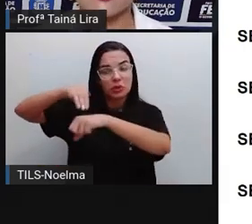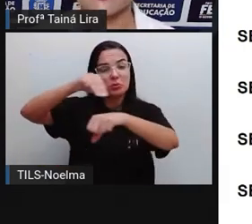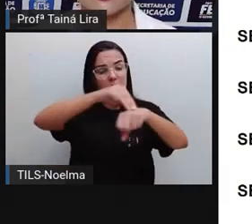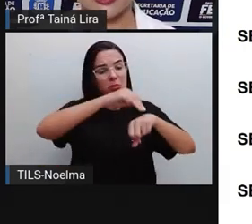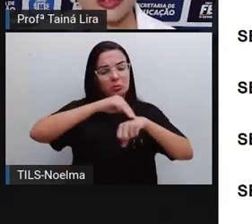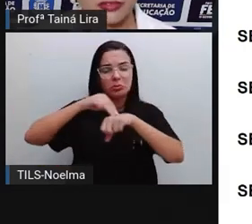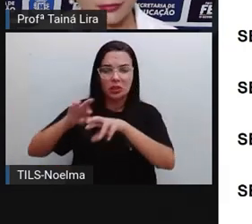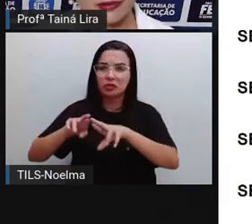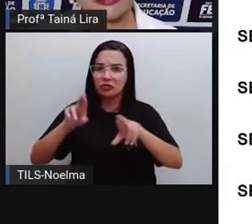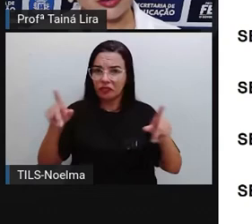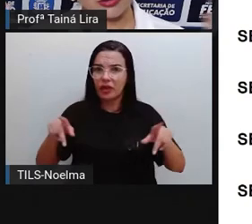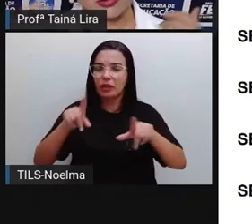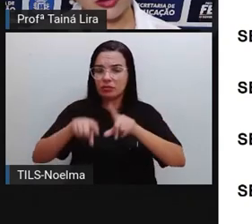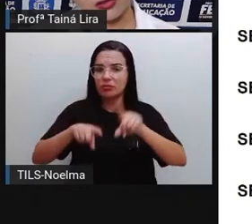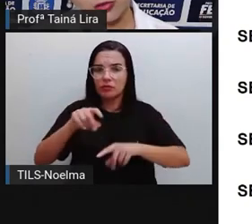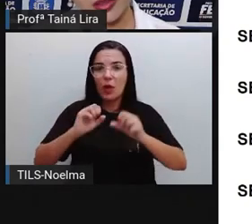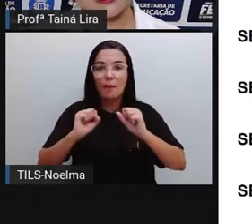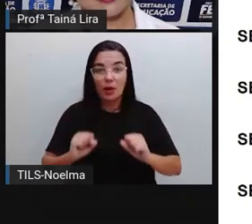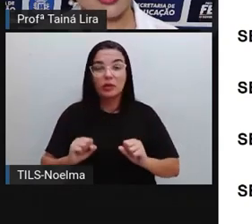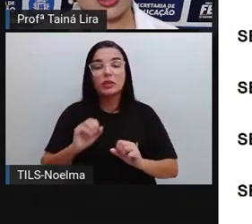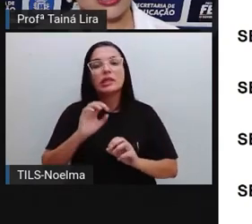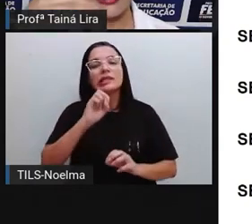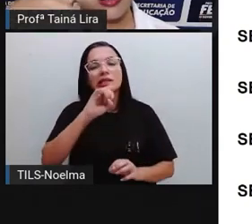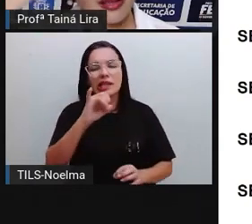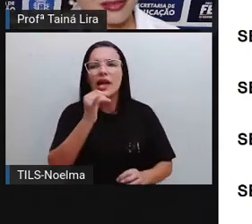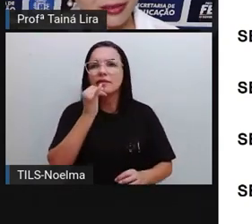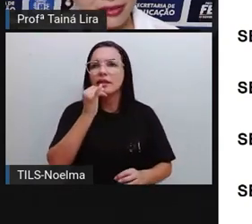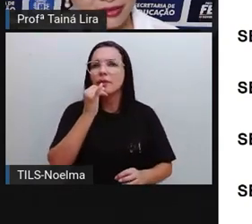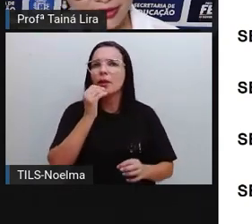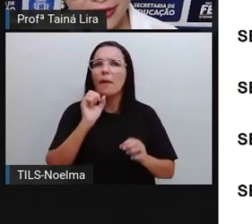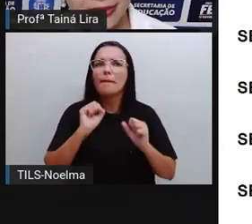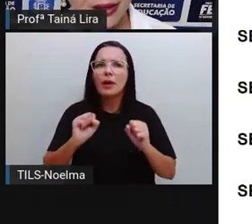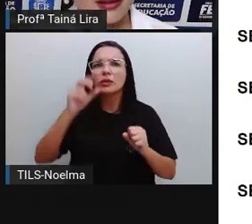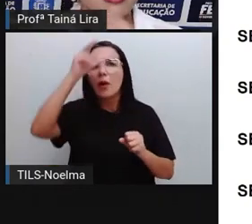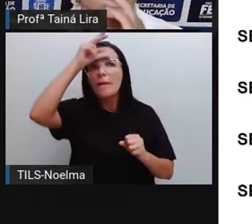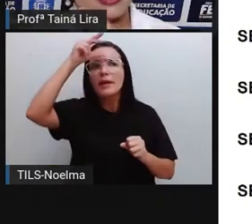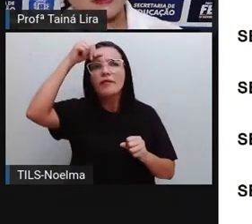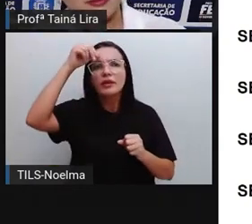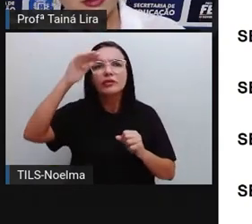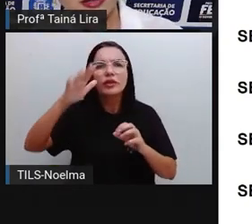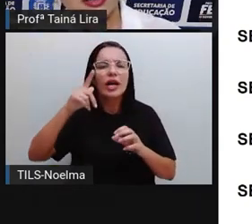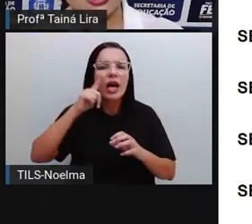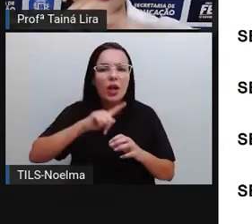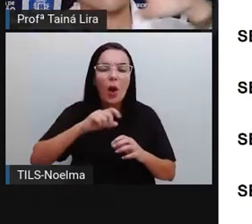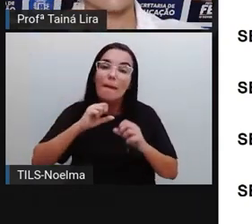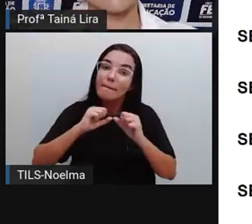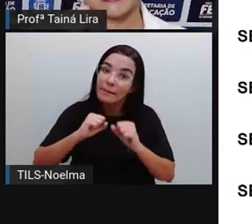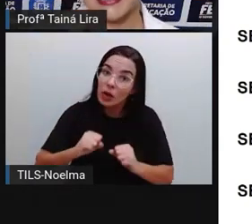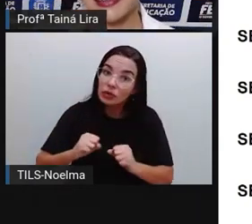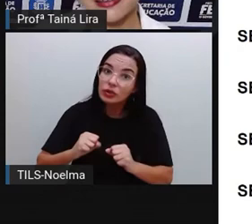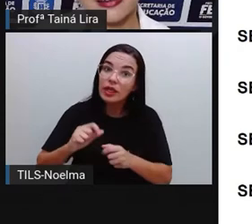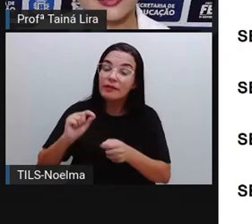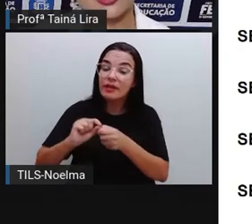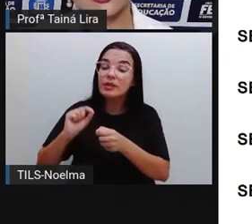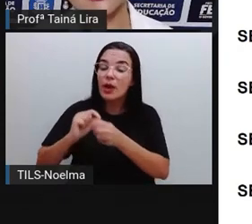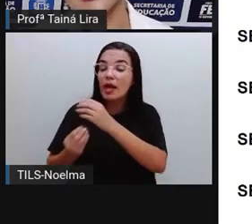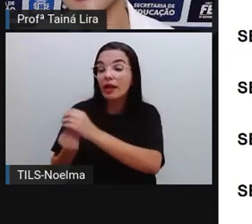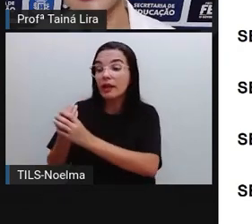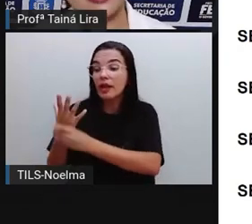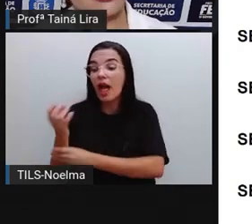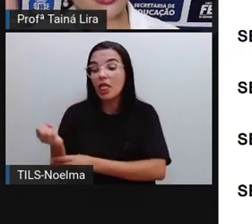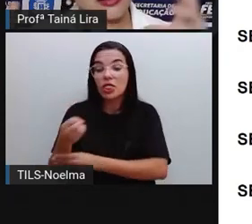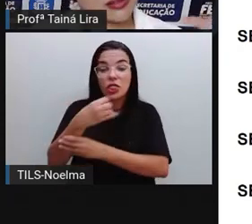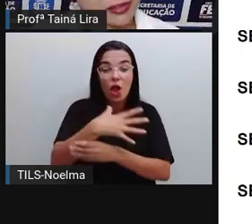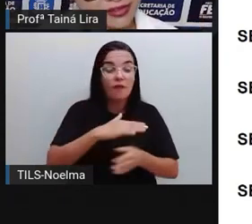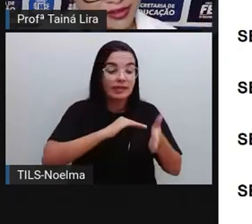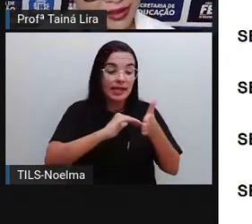município. Inclusive, o prefeito, quando assume, ele pode criar a secretaria, ele pode retirar a secretaria que ele acha que não